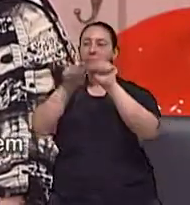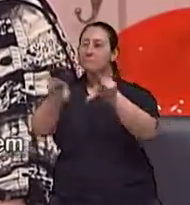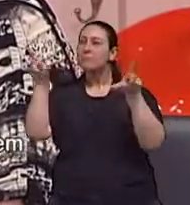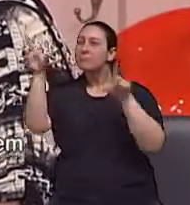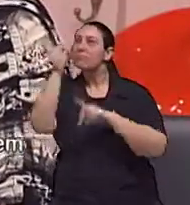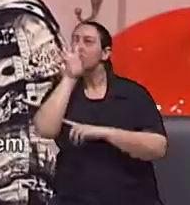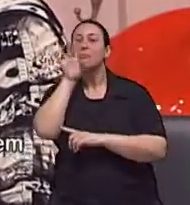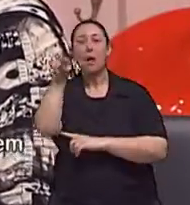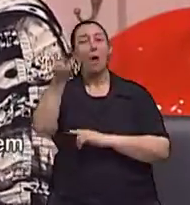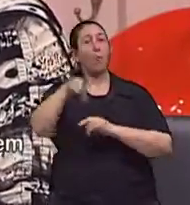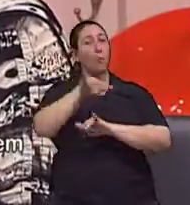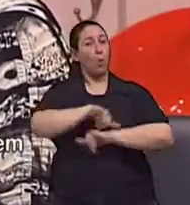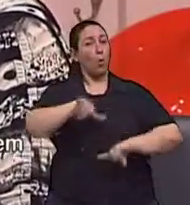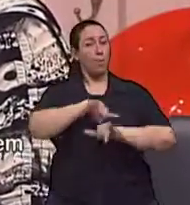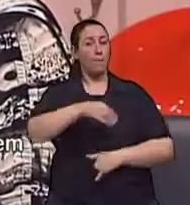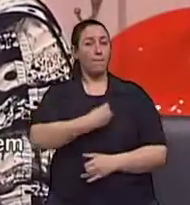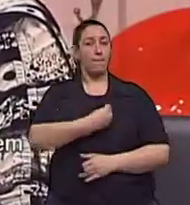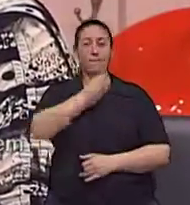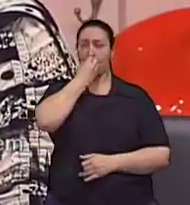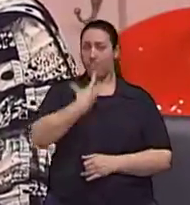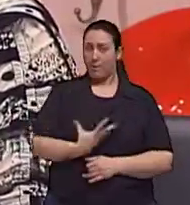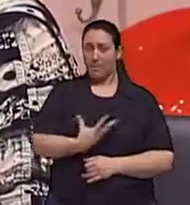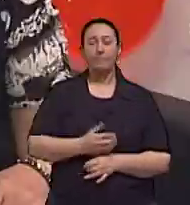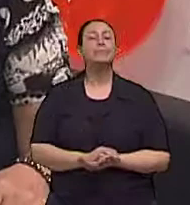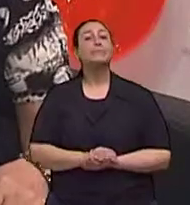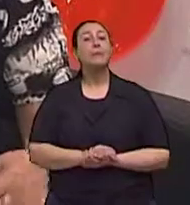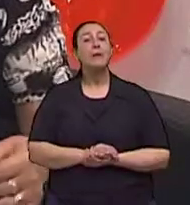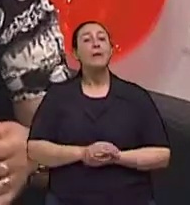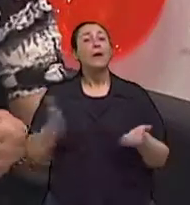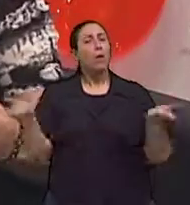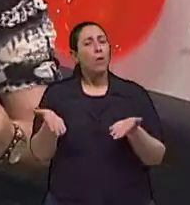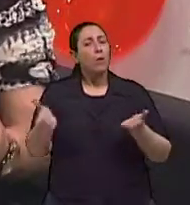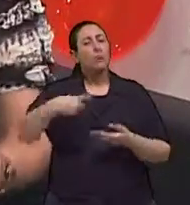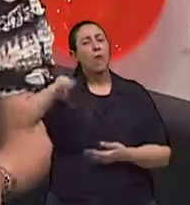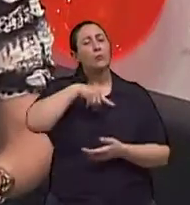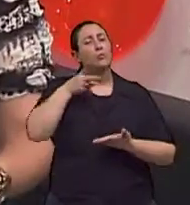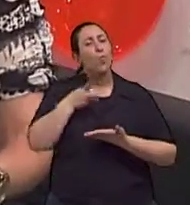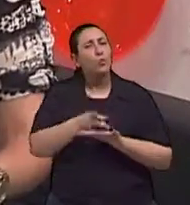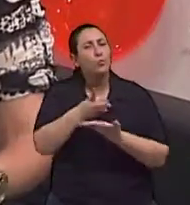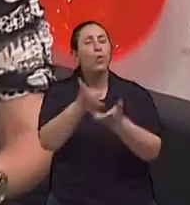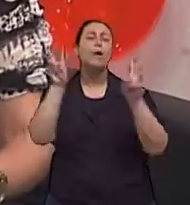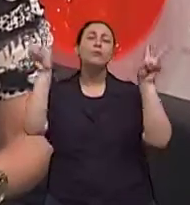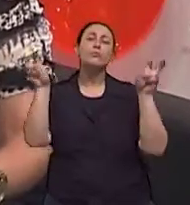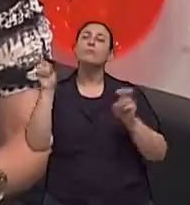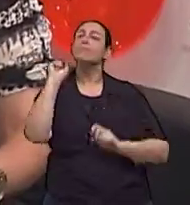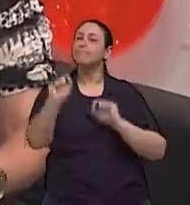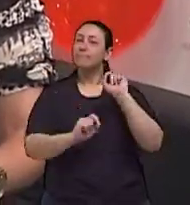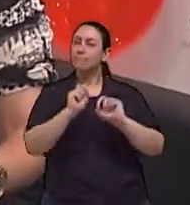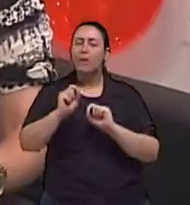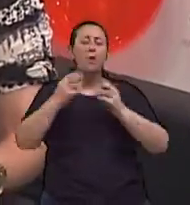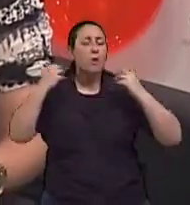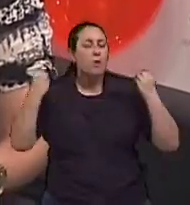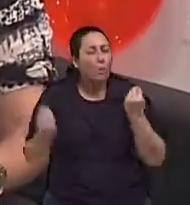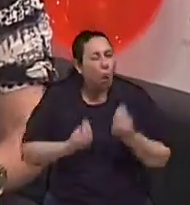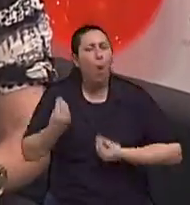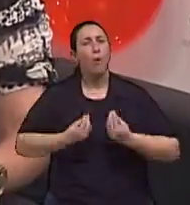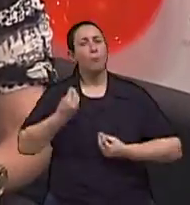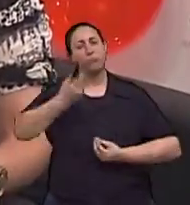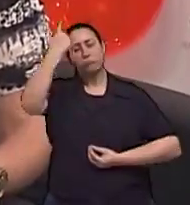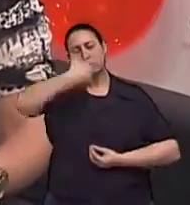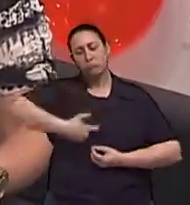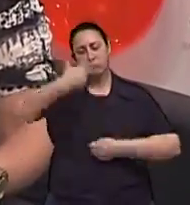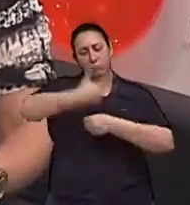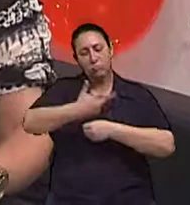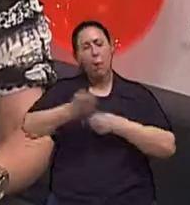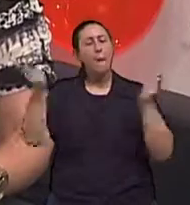barra programa Viva Bem E nós continuamos a nossa conversa sobre como começar de novo